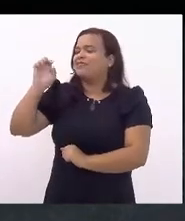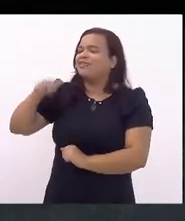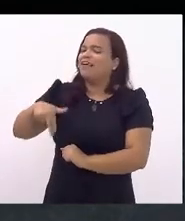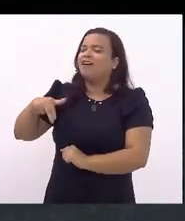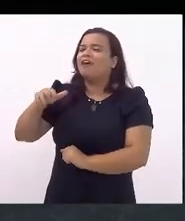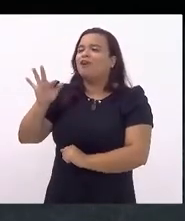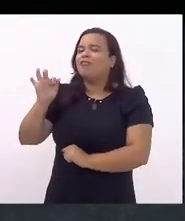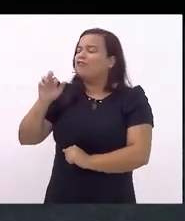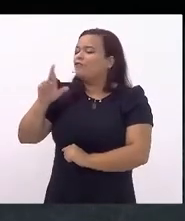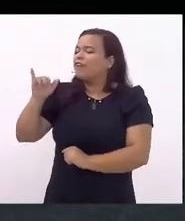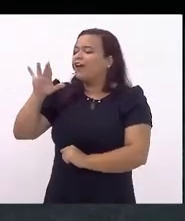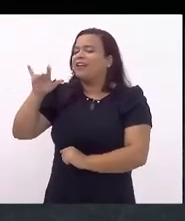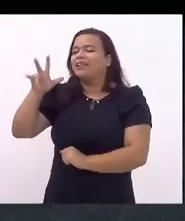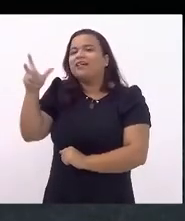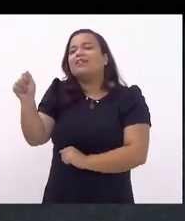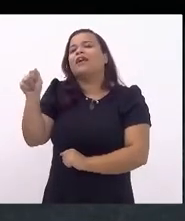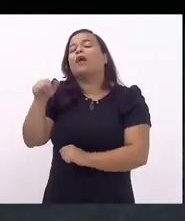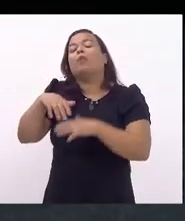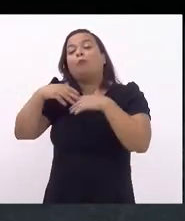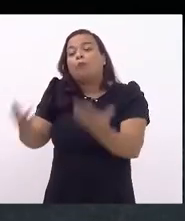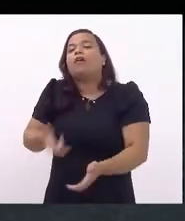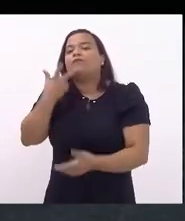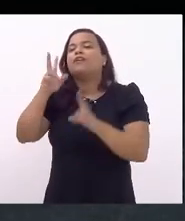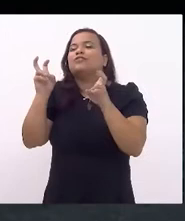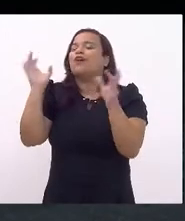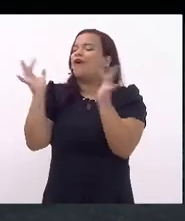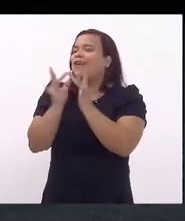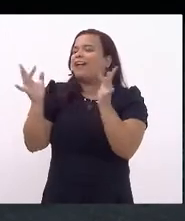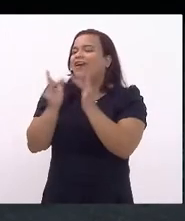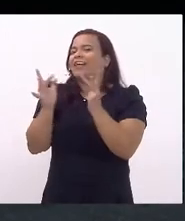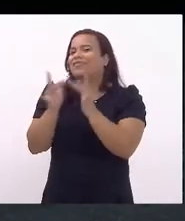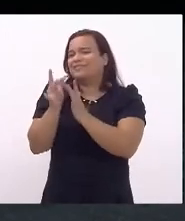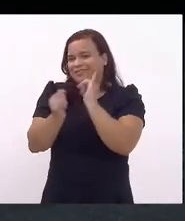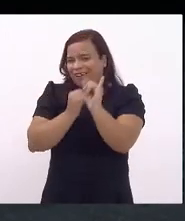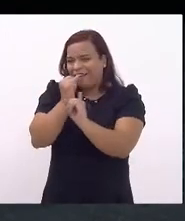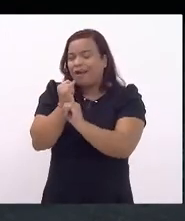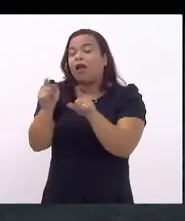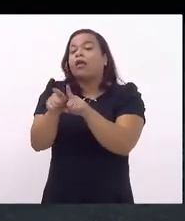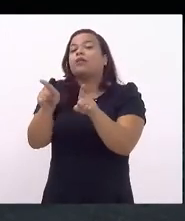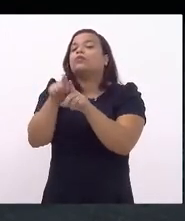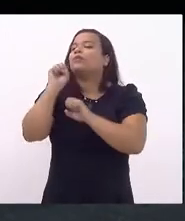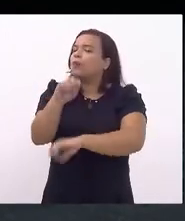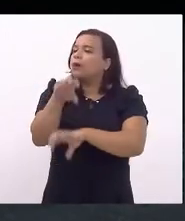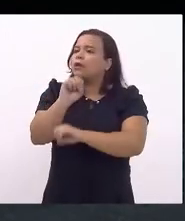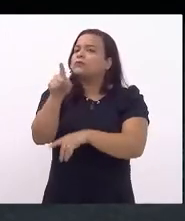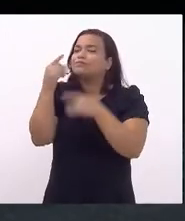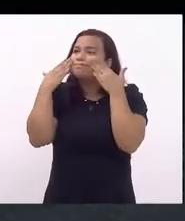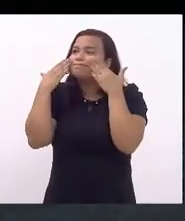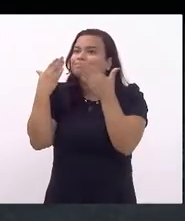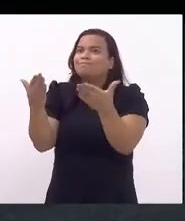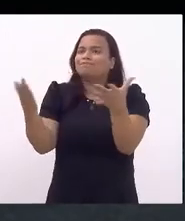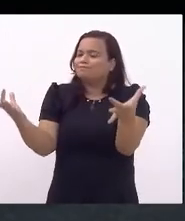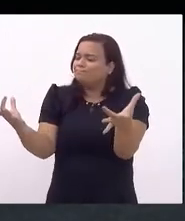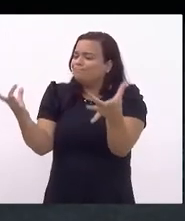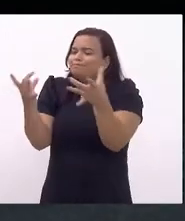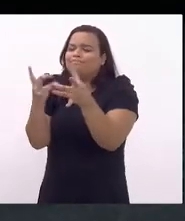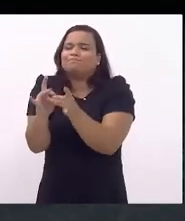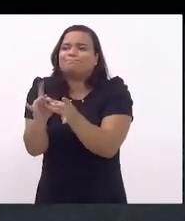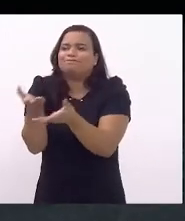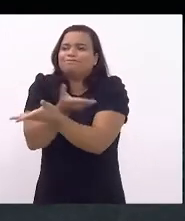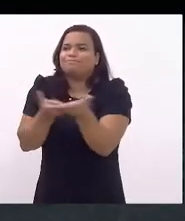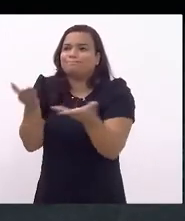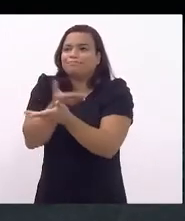quando essa questão da conectividade da educação se mostrou cada vez mais entrelaçada e pela